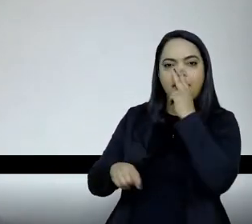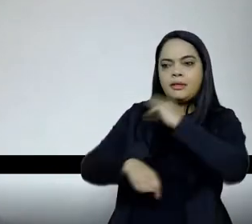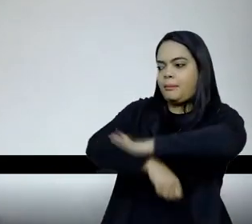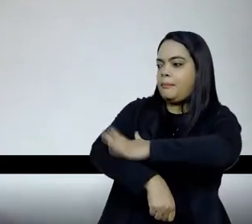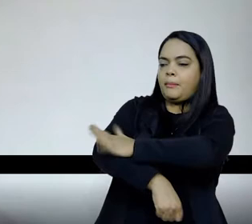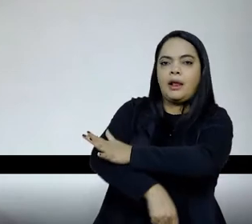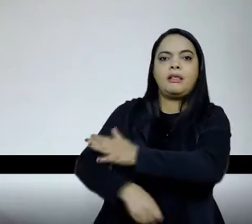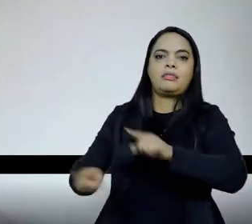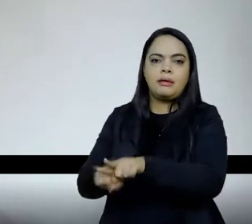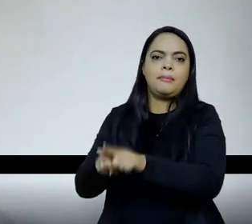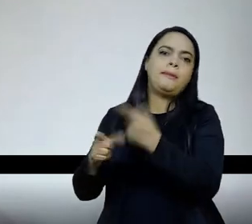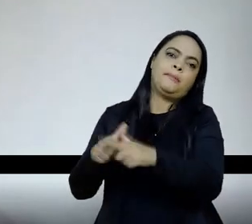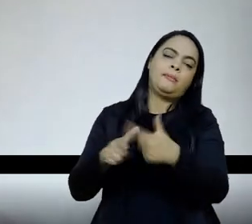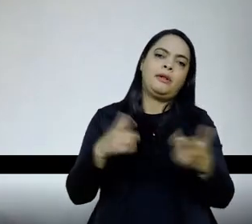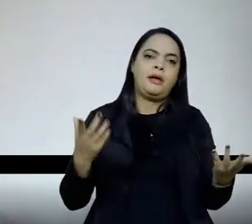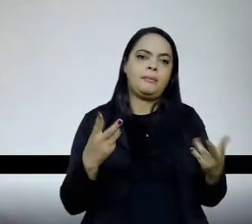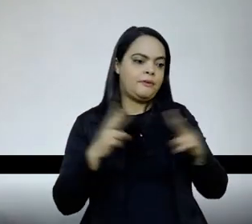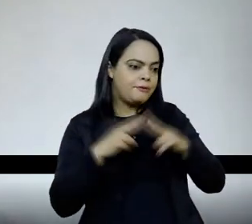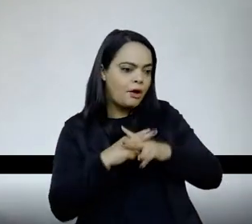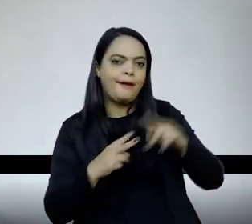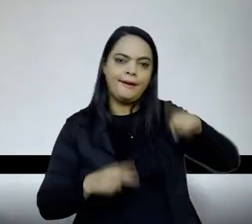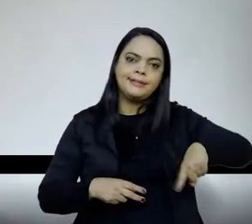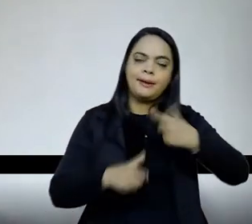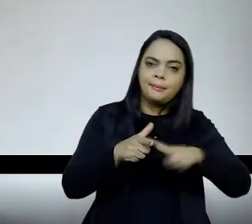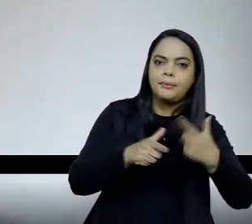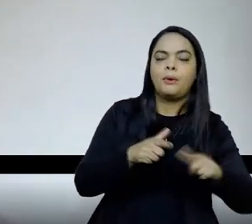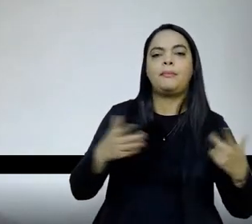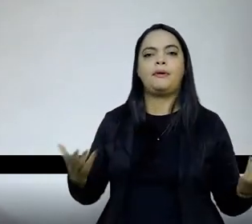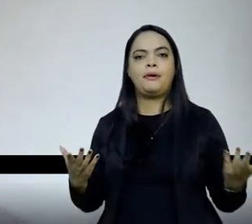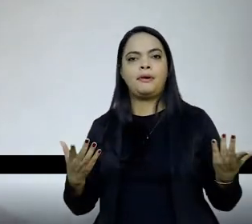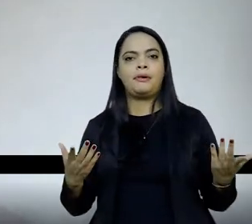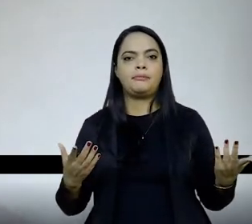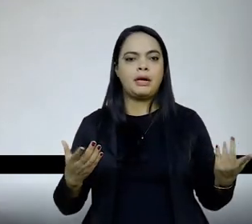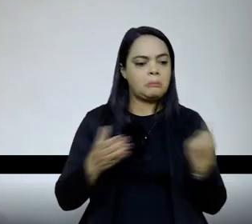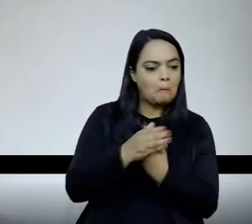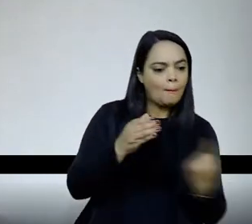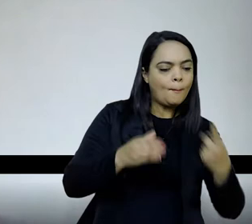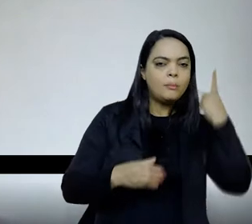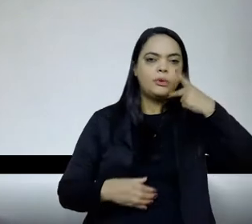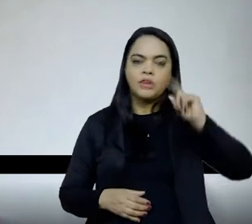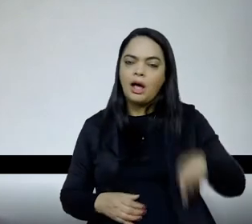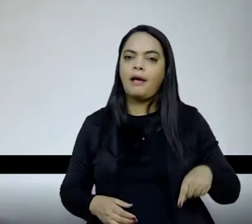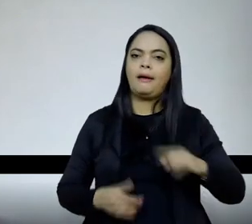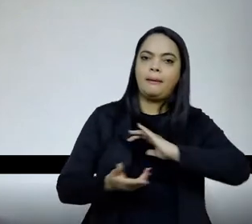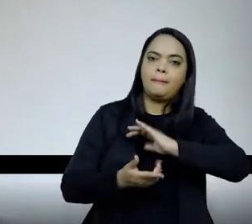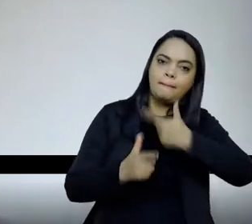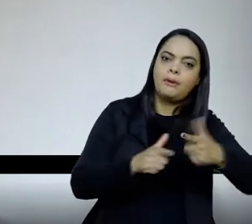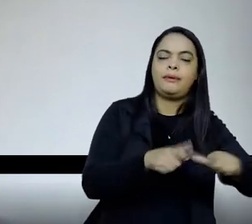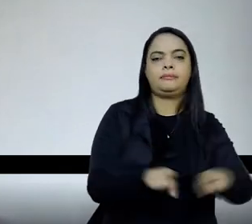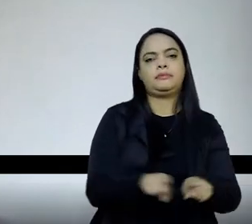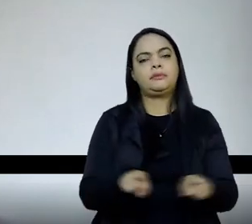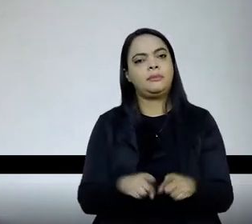violência, problematizar a exclusão política, já que tudo isso se encarna, digamos assim,